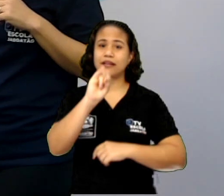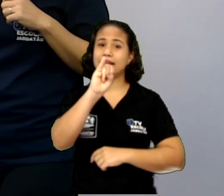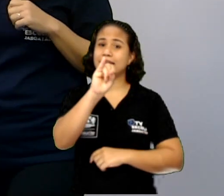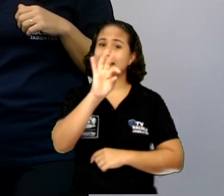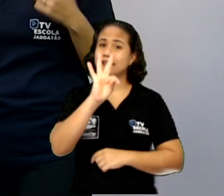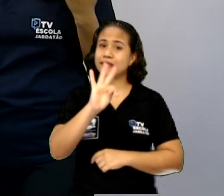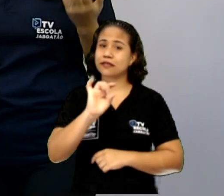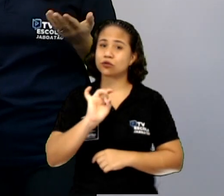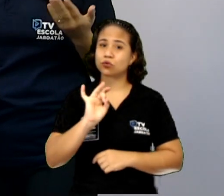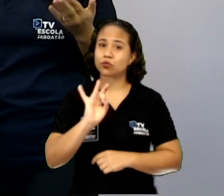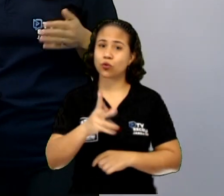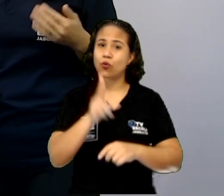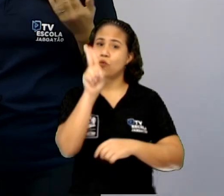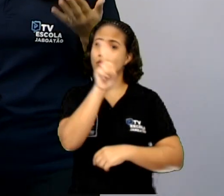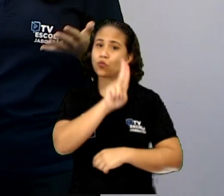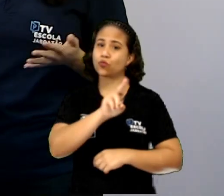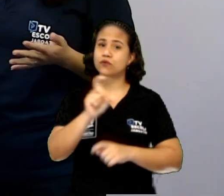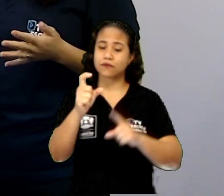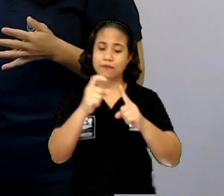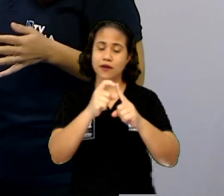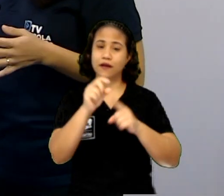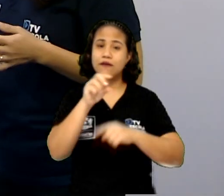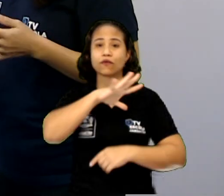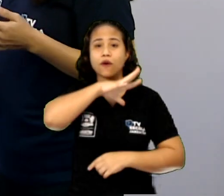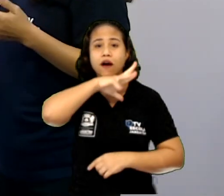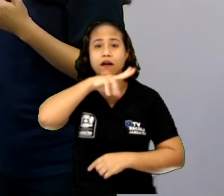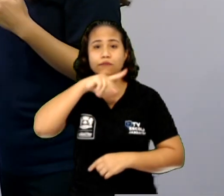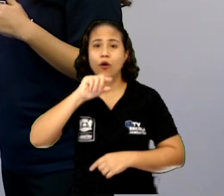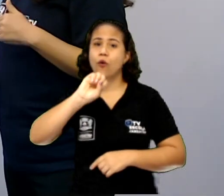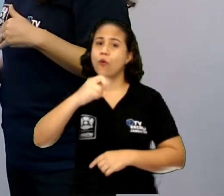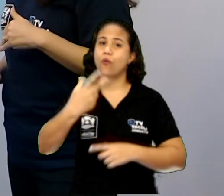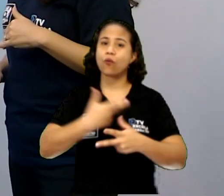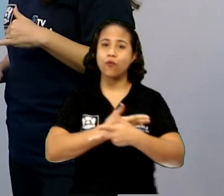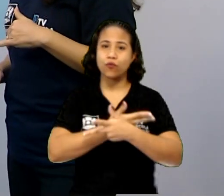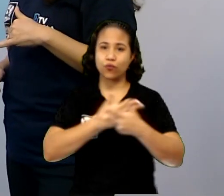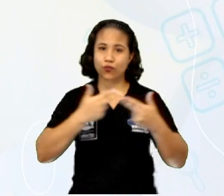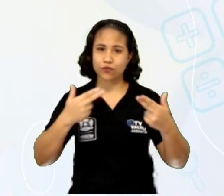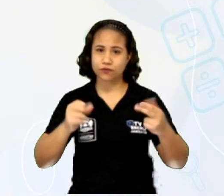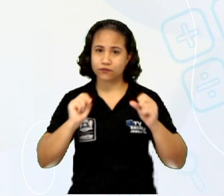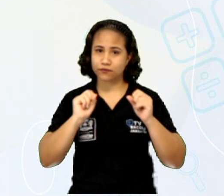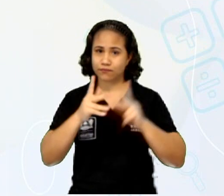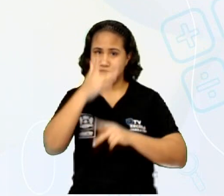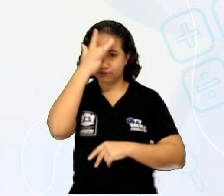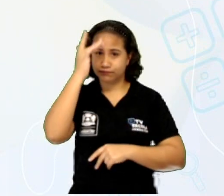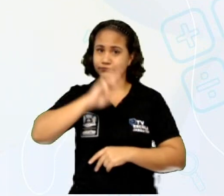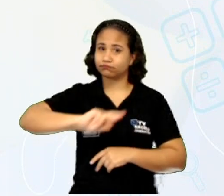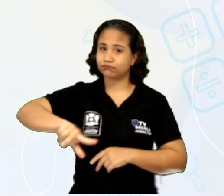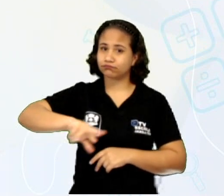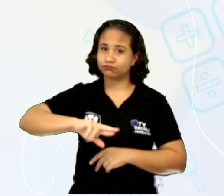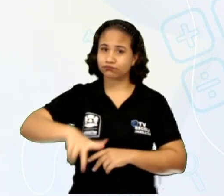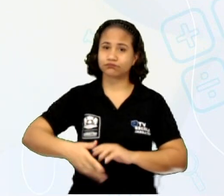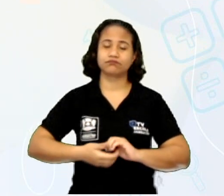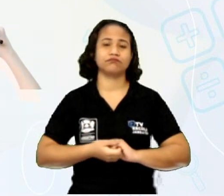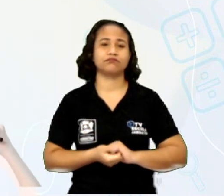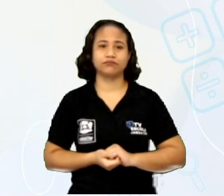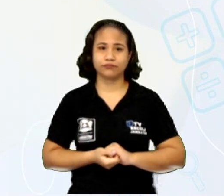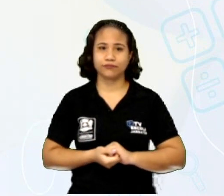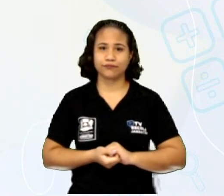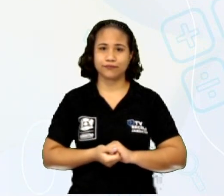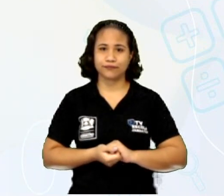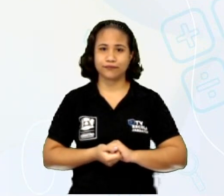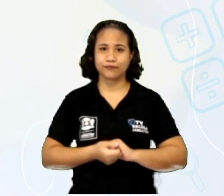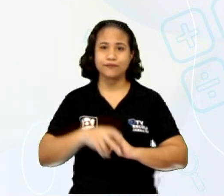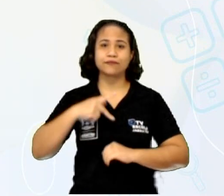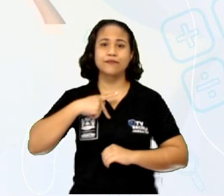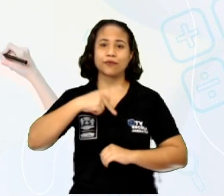usar para coisas ou animais. E aqui estão os adjetivos possessivos que a gente estudou na